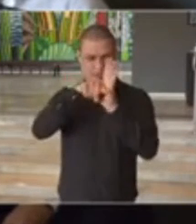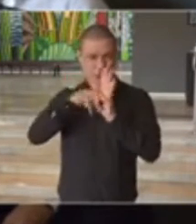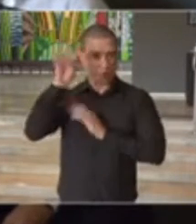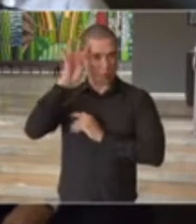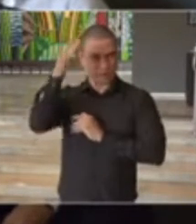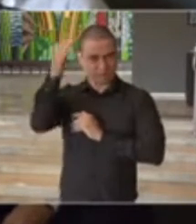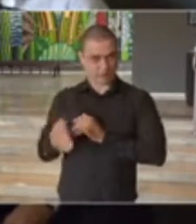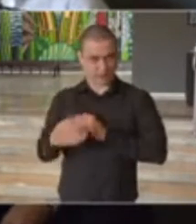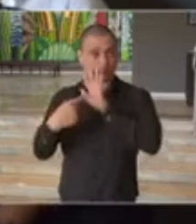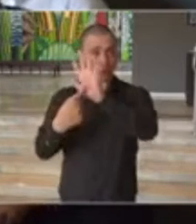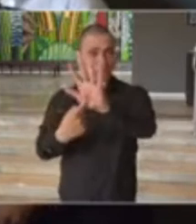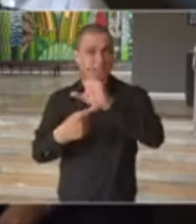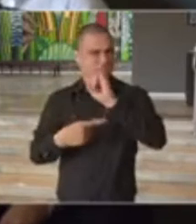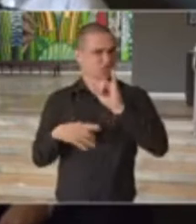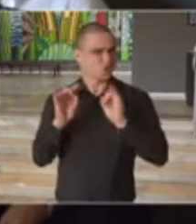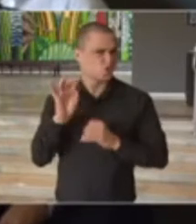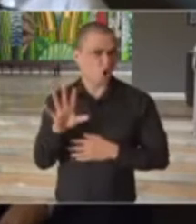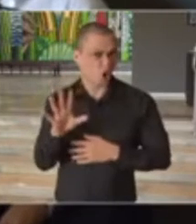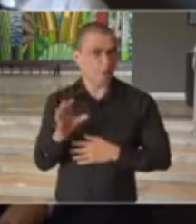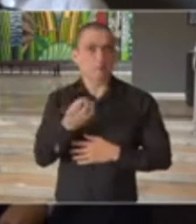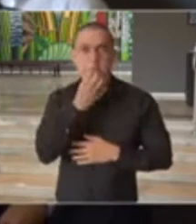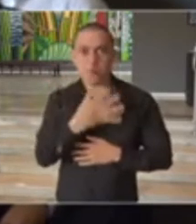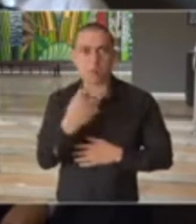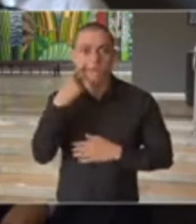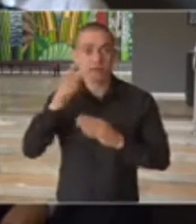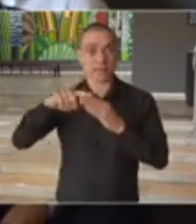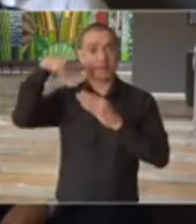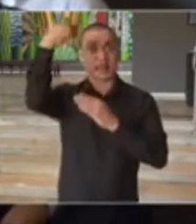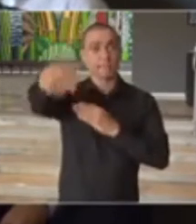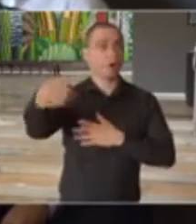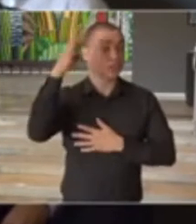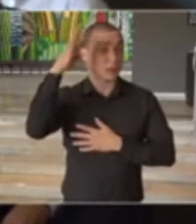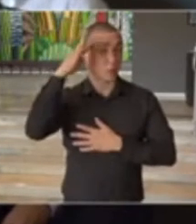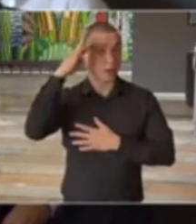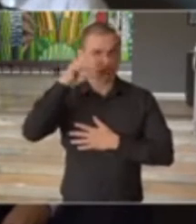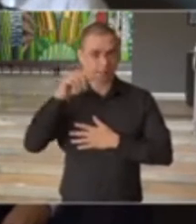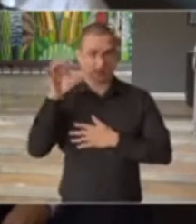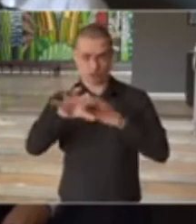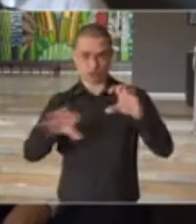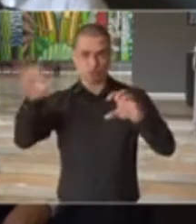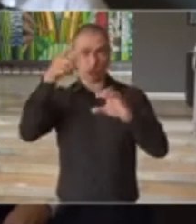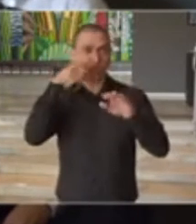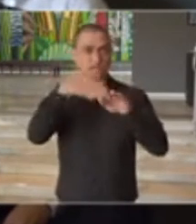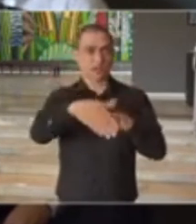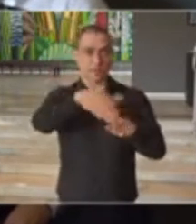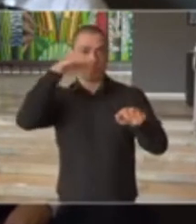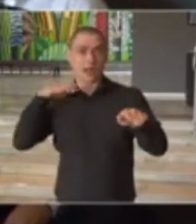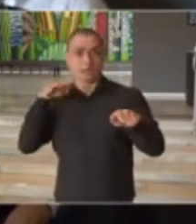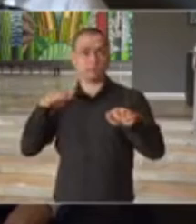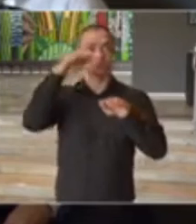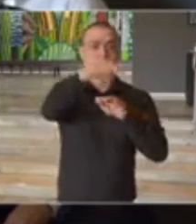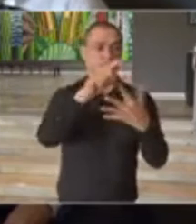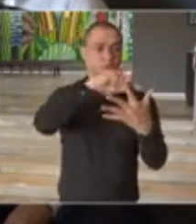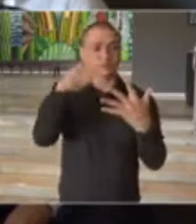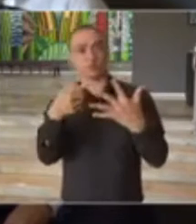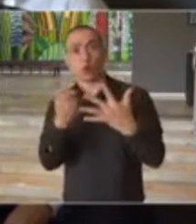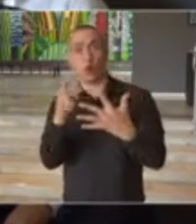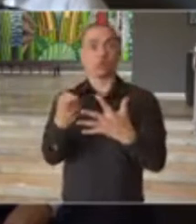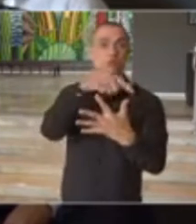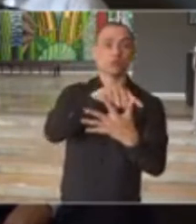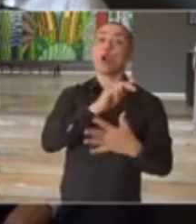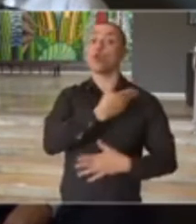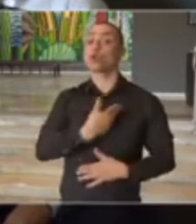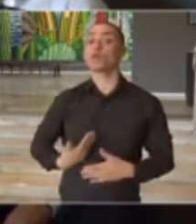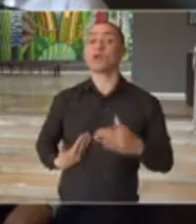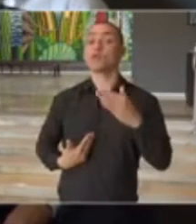feita quarta-feira, se isso é suficiente na próxima quarta-feira para alguma região dar um passo para trás ou para frente, ou o governo